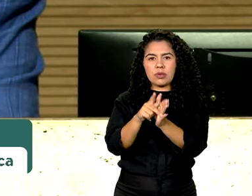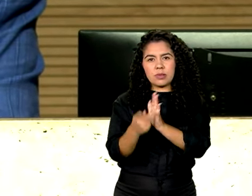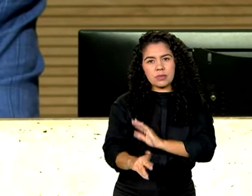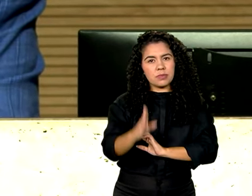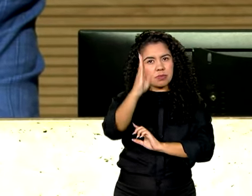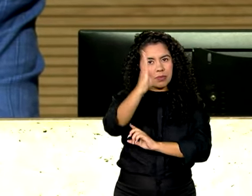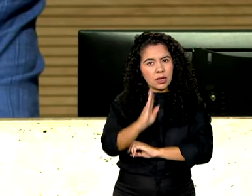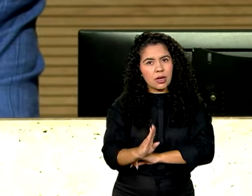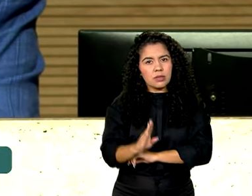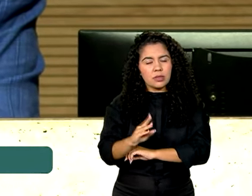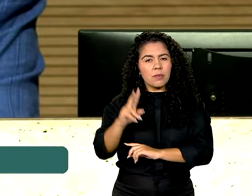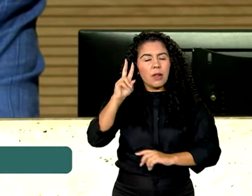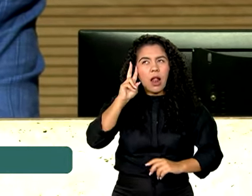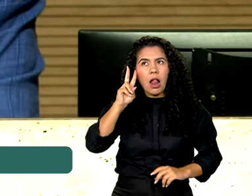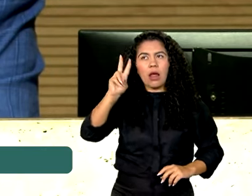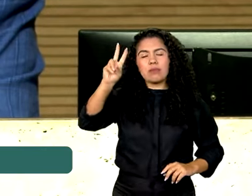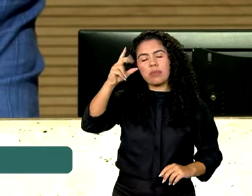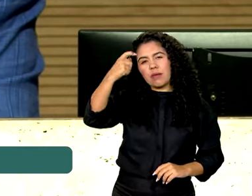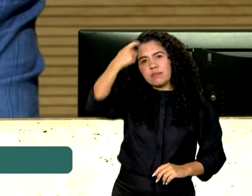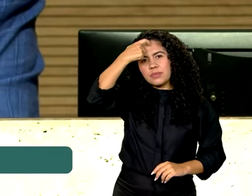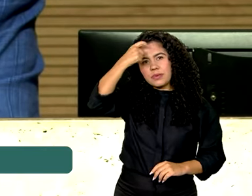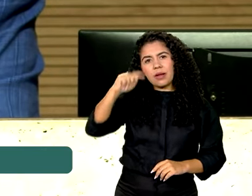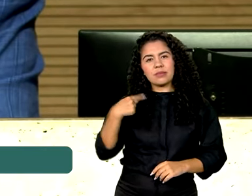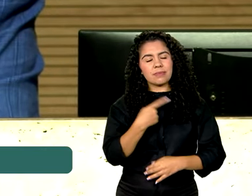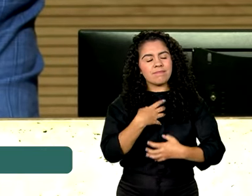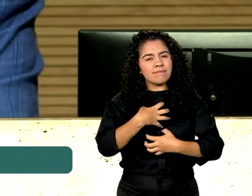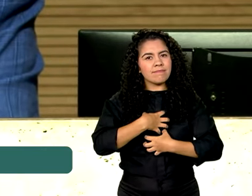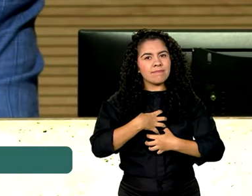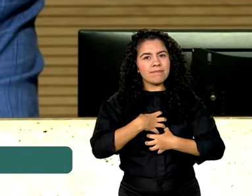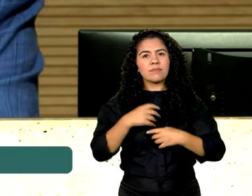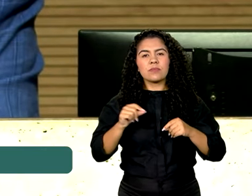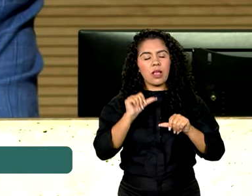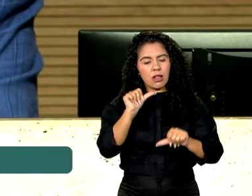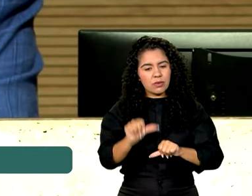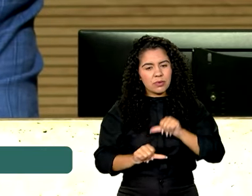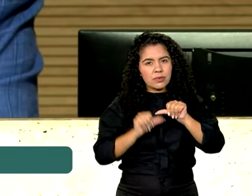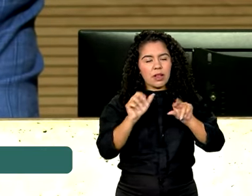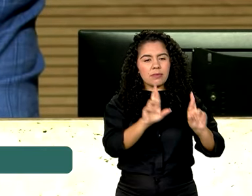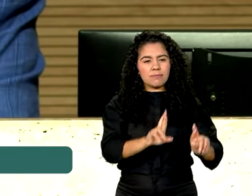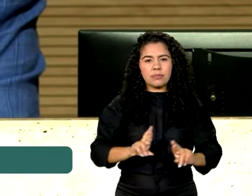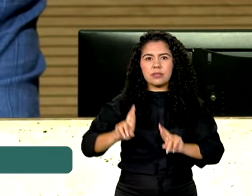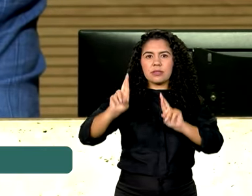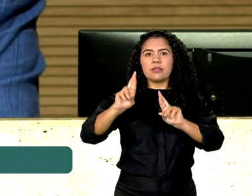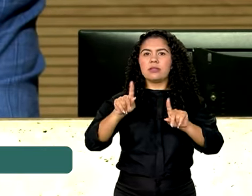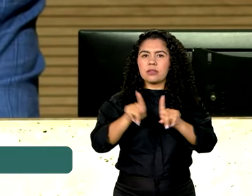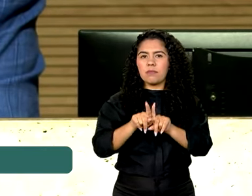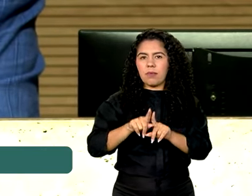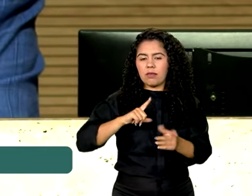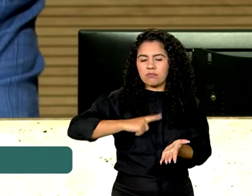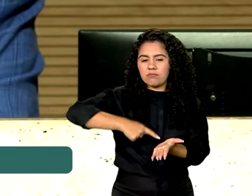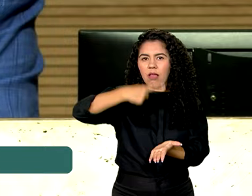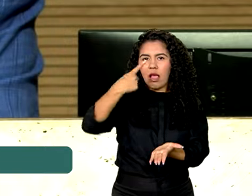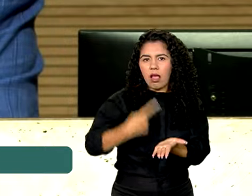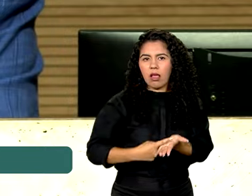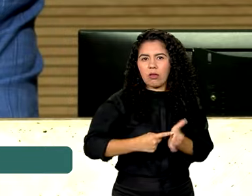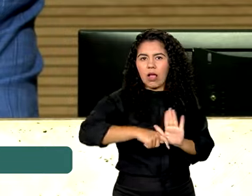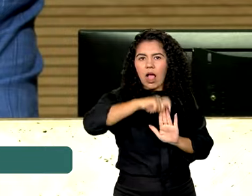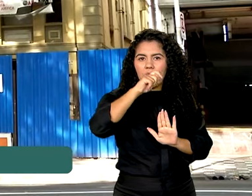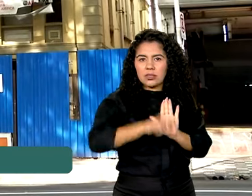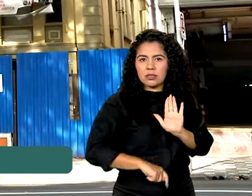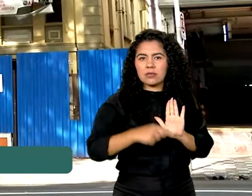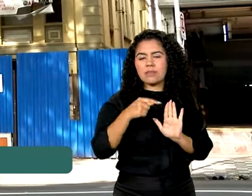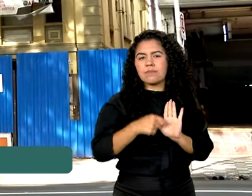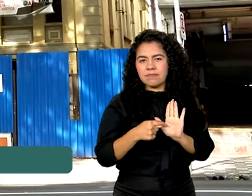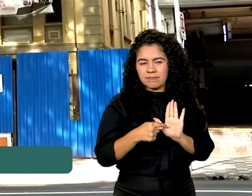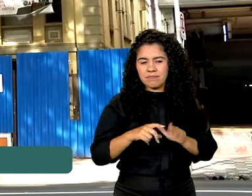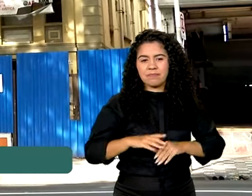país, sentimos hoje renovadas as esperanças e assinamos esse acordo com o mesmo compromisso.